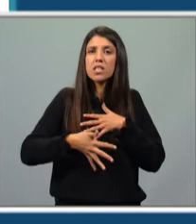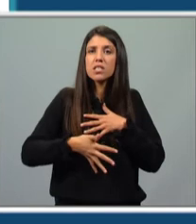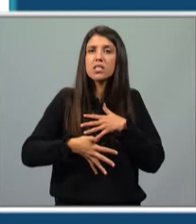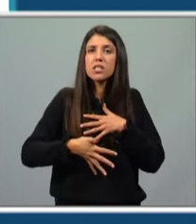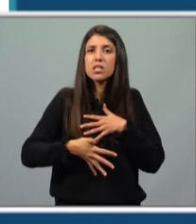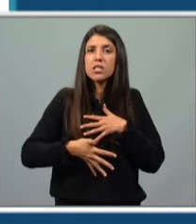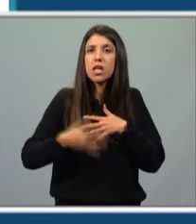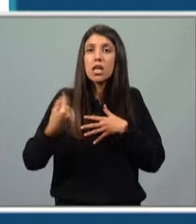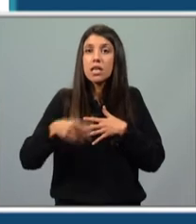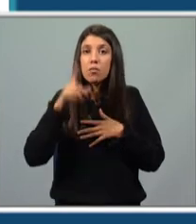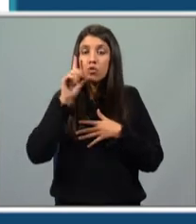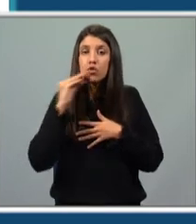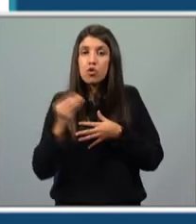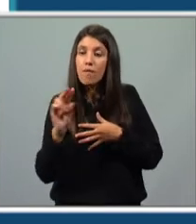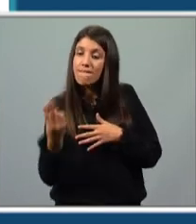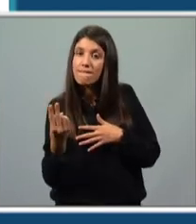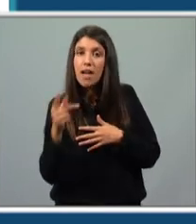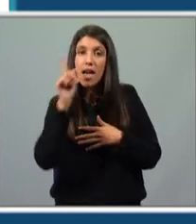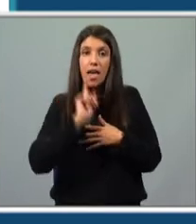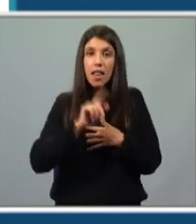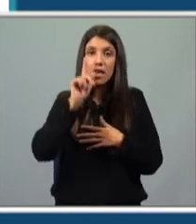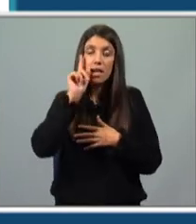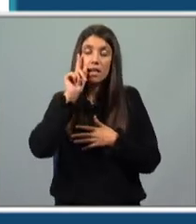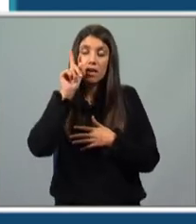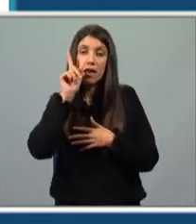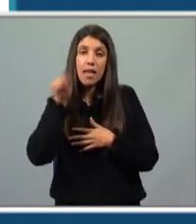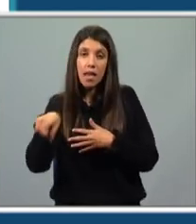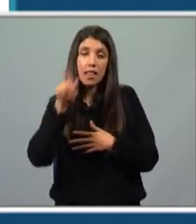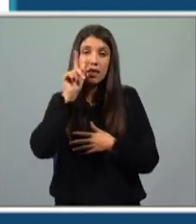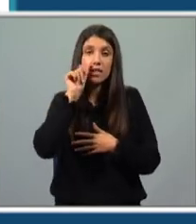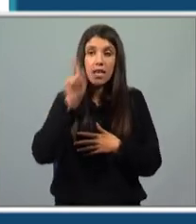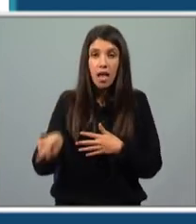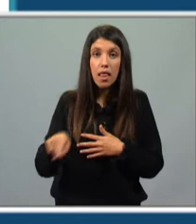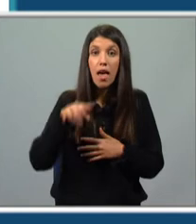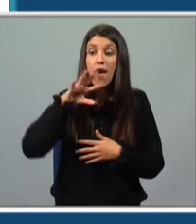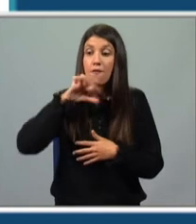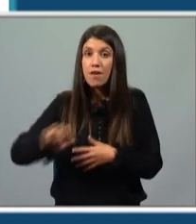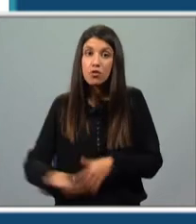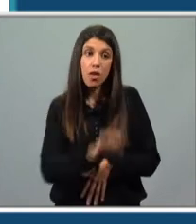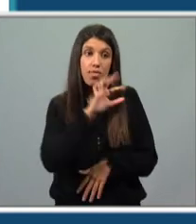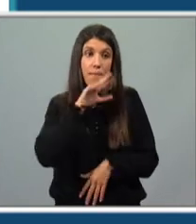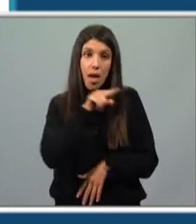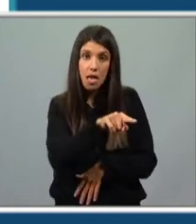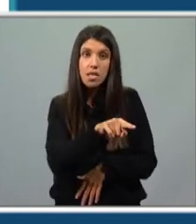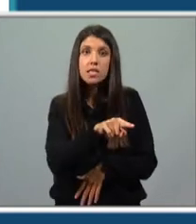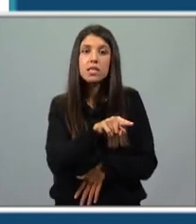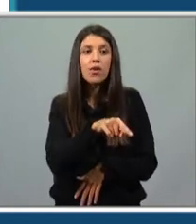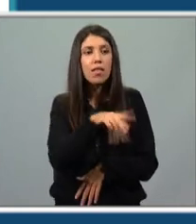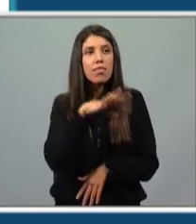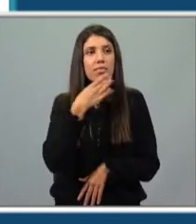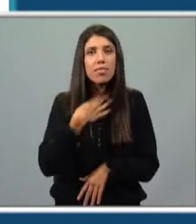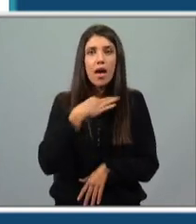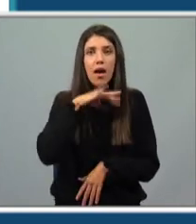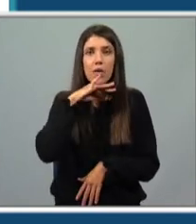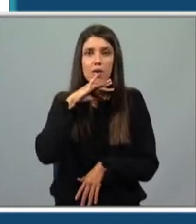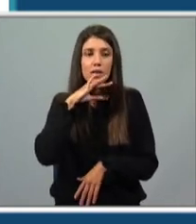Temos dois jovens, ele e ela, filhos desta mãe entrevistada, que apresentam uma curiosidade enorme sobre o